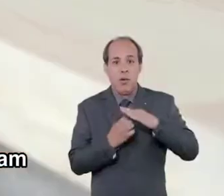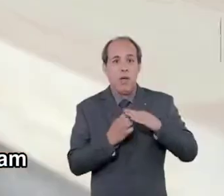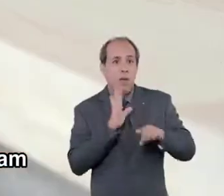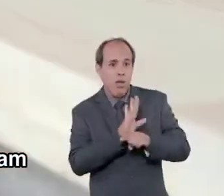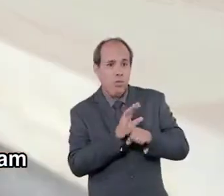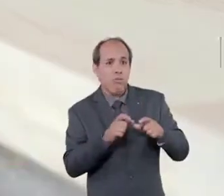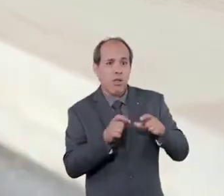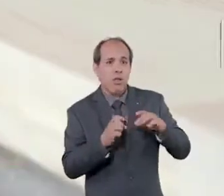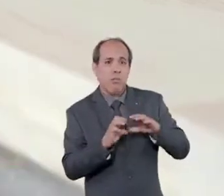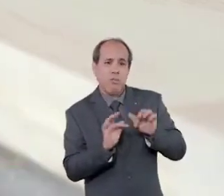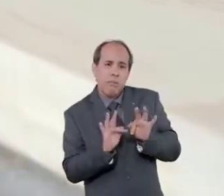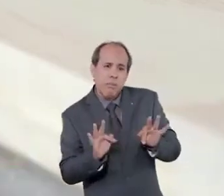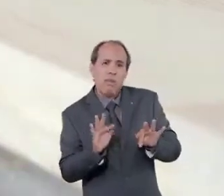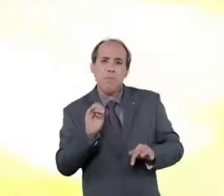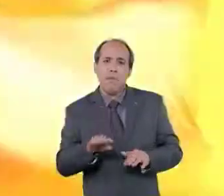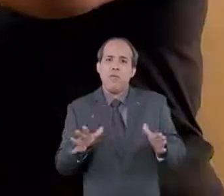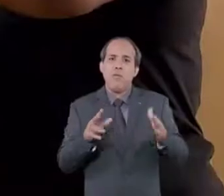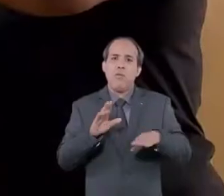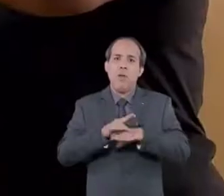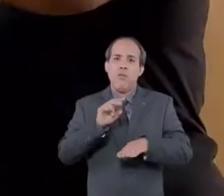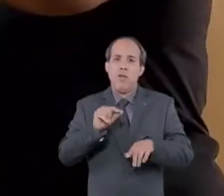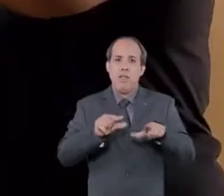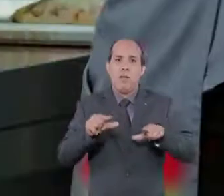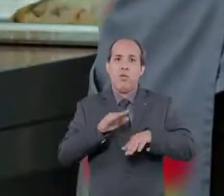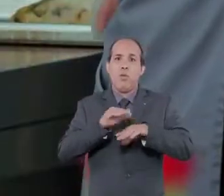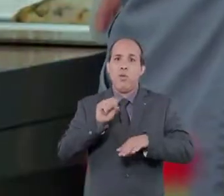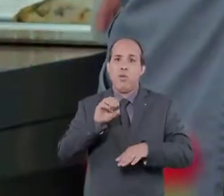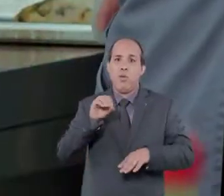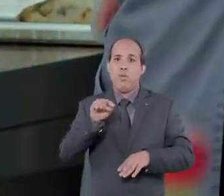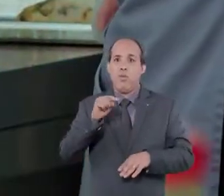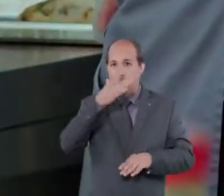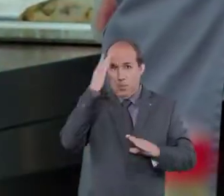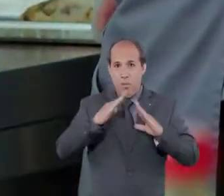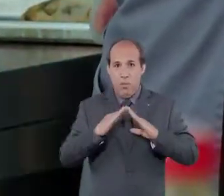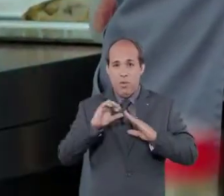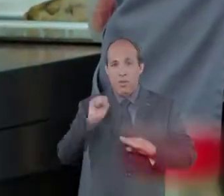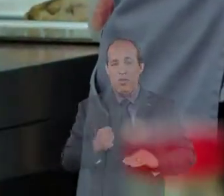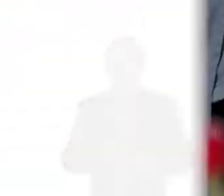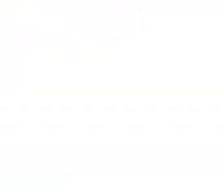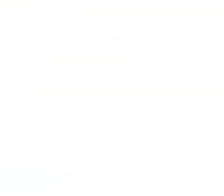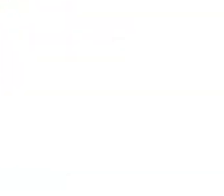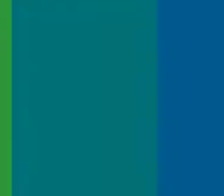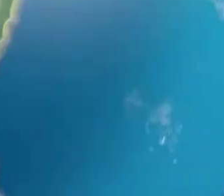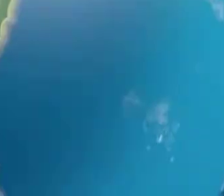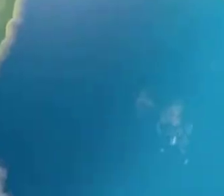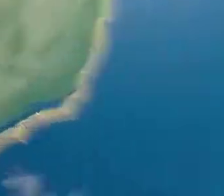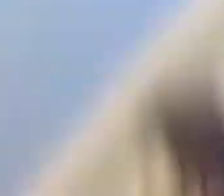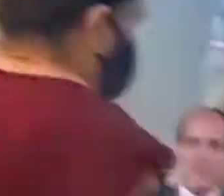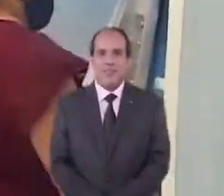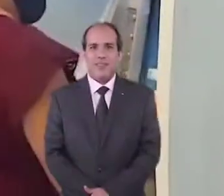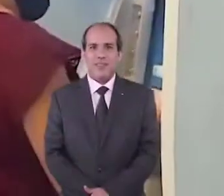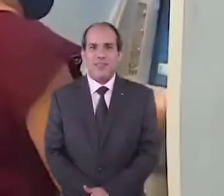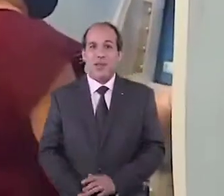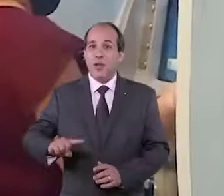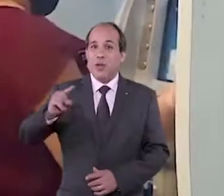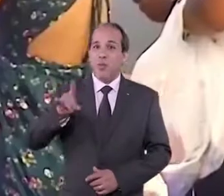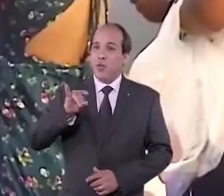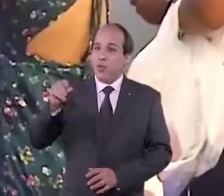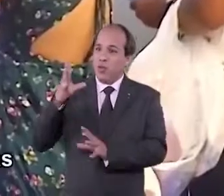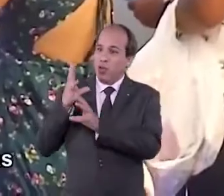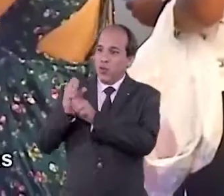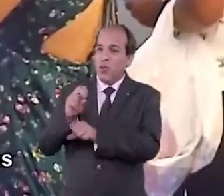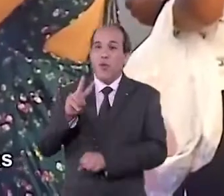como o Pronamp ajudaram micro e pequenas empresas e o bem salvou o emprego de mais de 80 mil sergipanos. Em mil